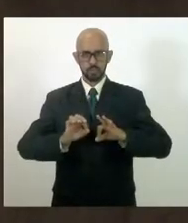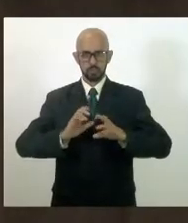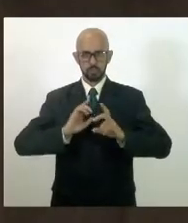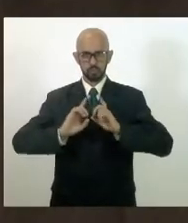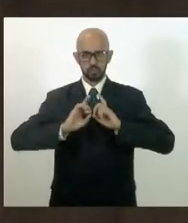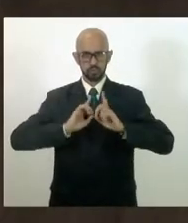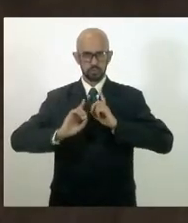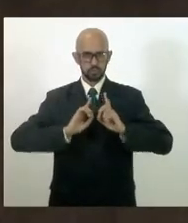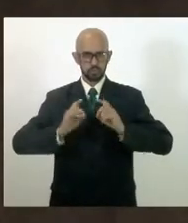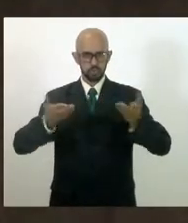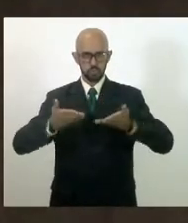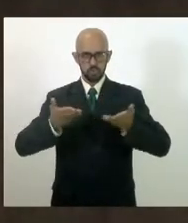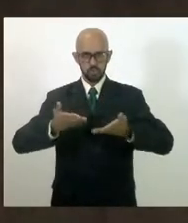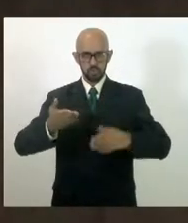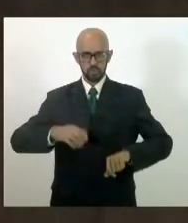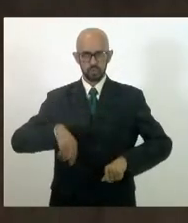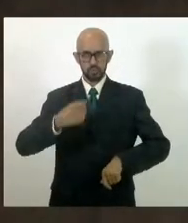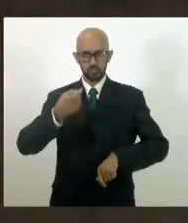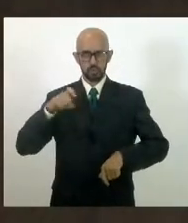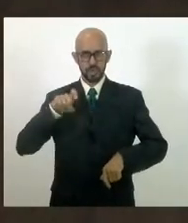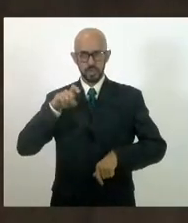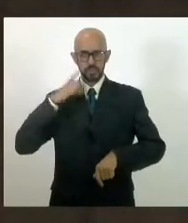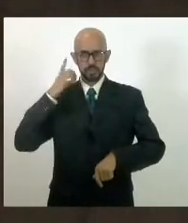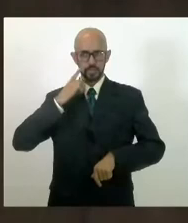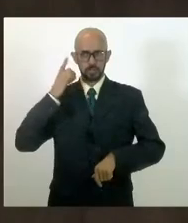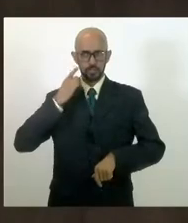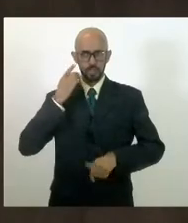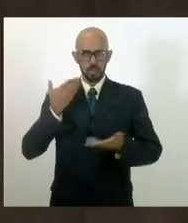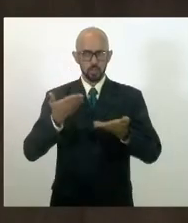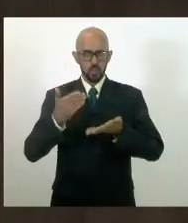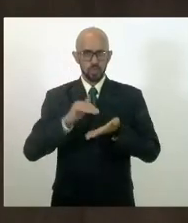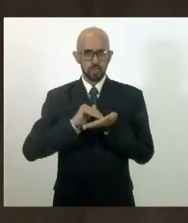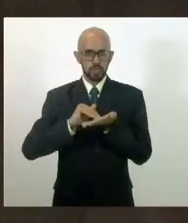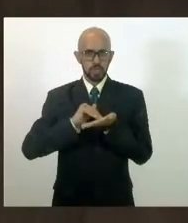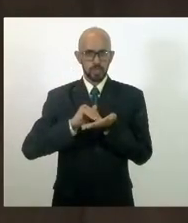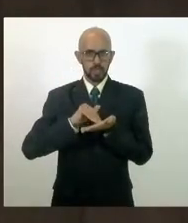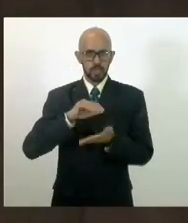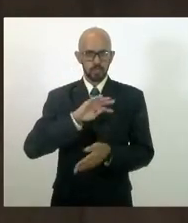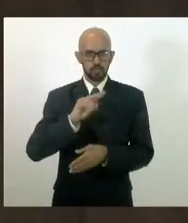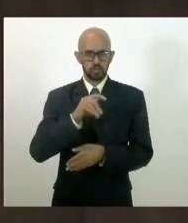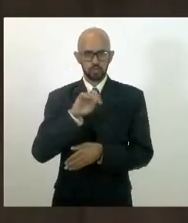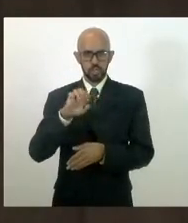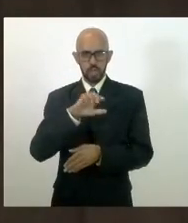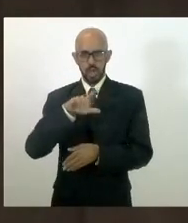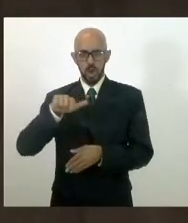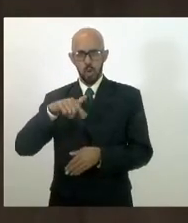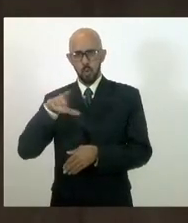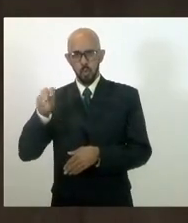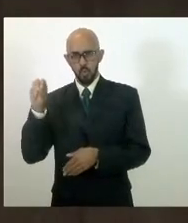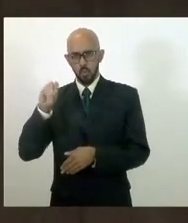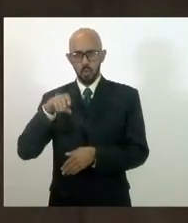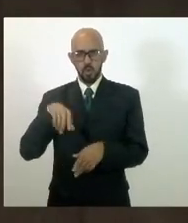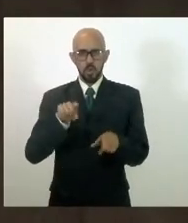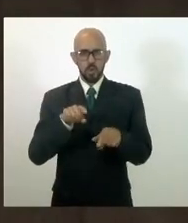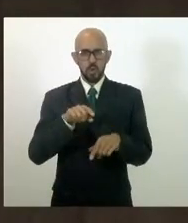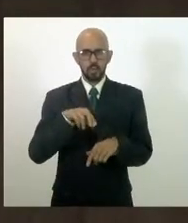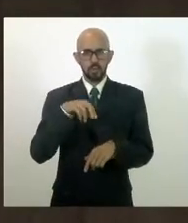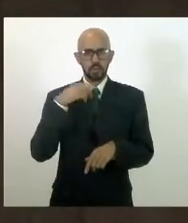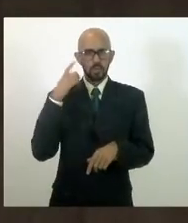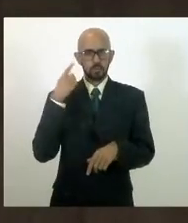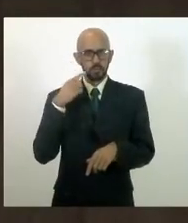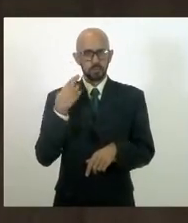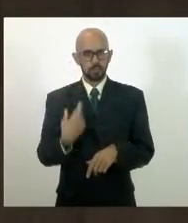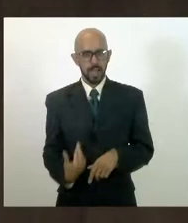autoria do ex-deputado, hoje secretário, Chicão Bulhões, enfermeira Regiane, deputada Marta Rocha,